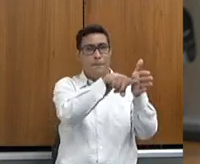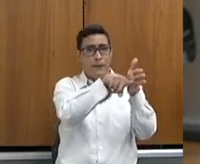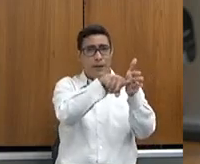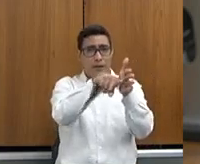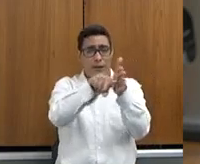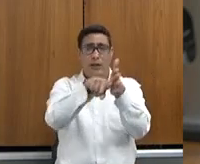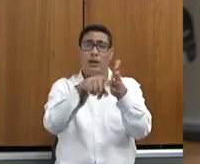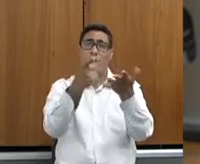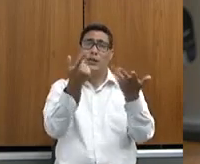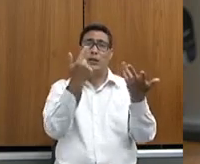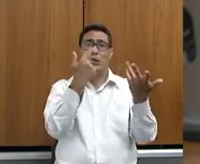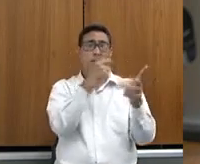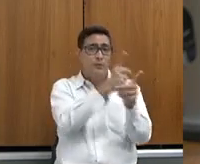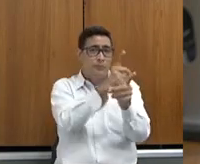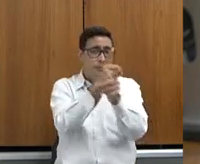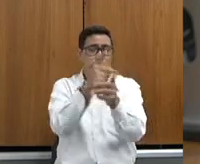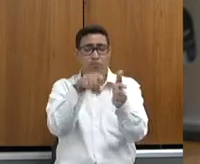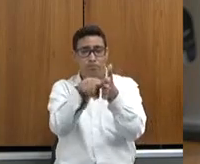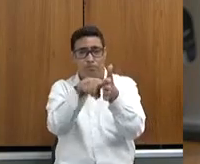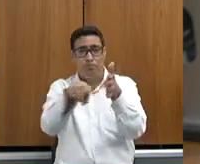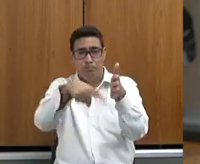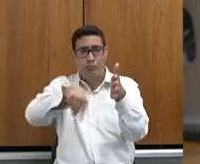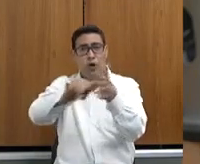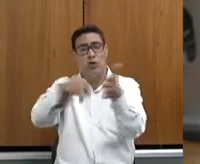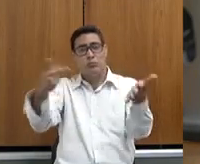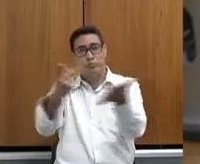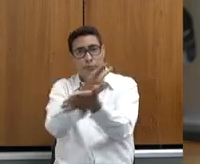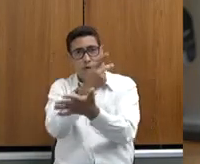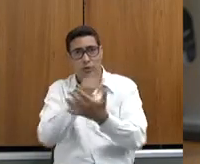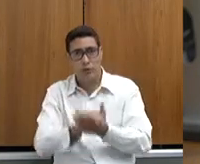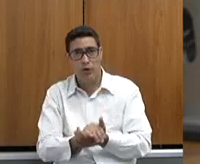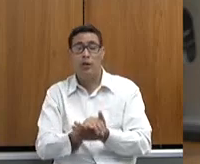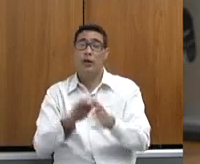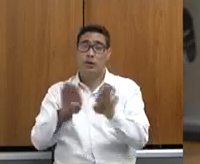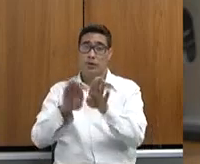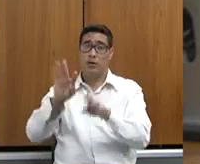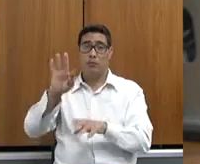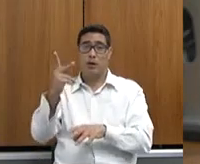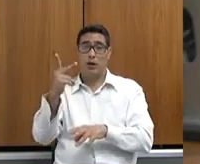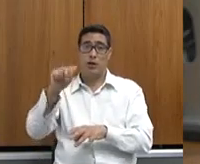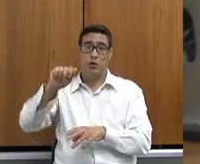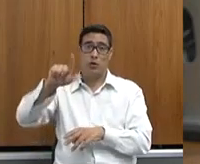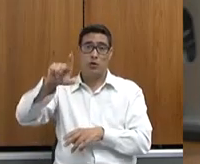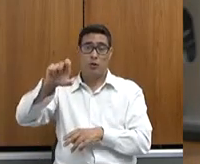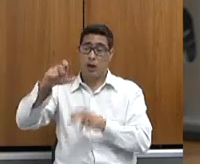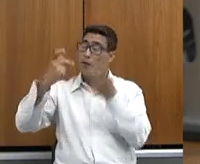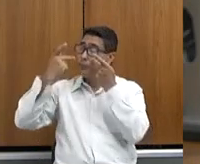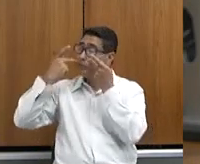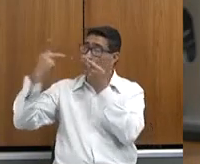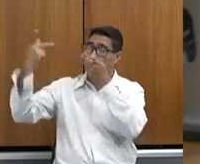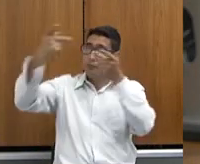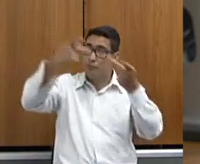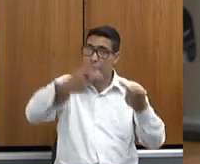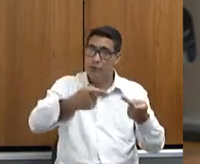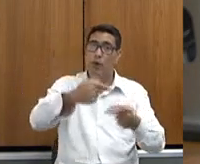diagnóstico da situação, foi muito importante, o Taz, inclusive, visitou junto com a ministra na nossa região, o Taz.